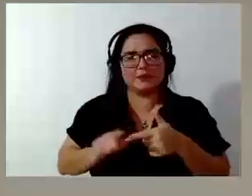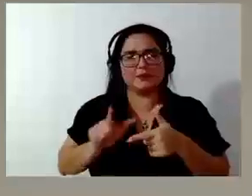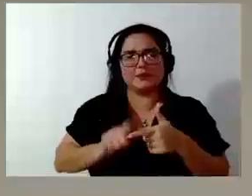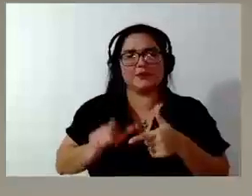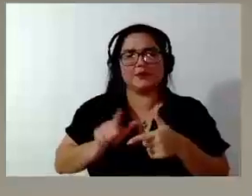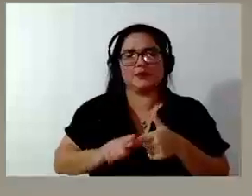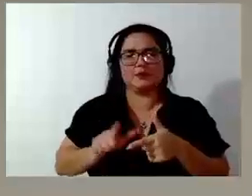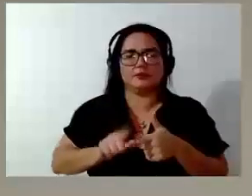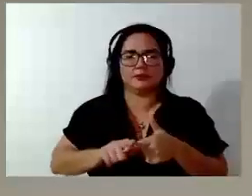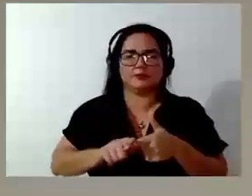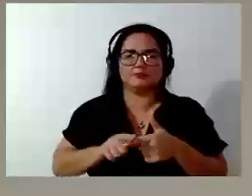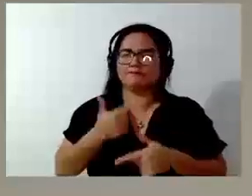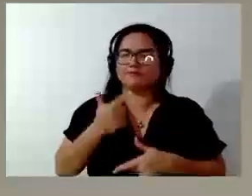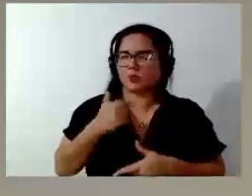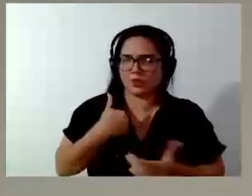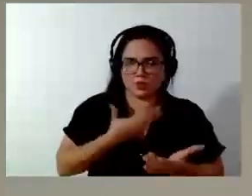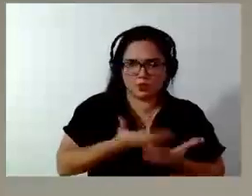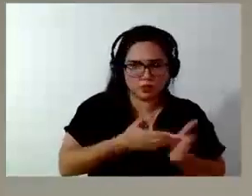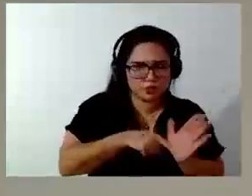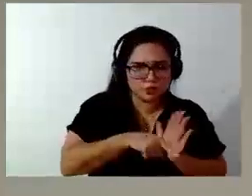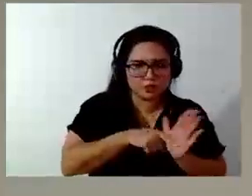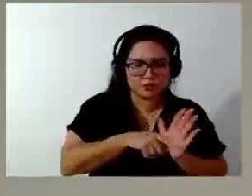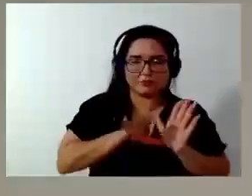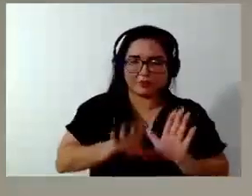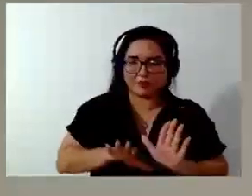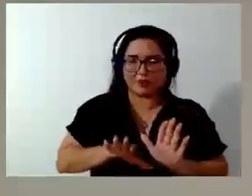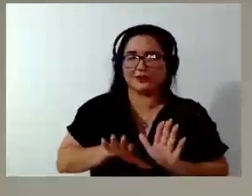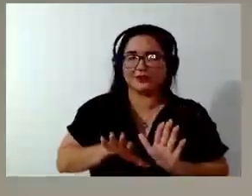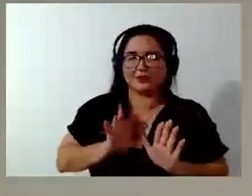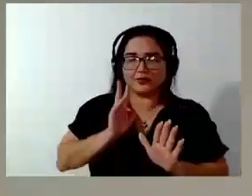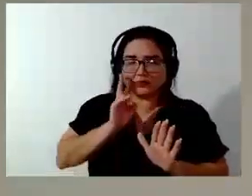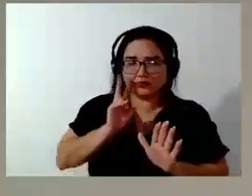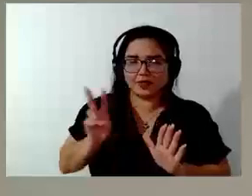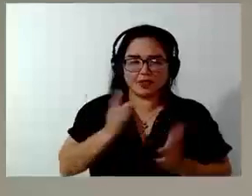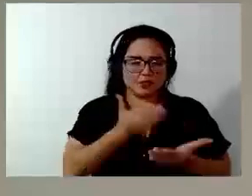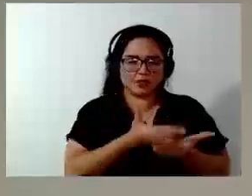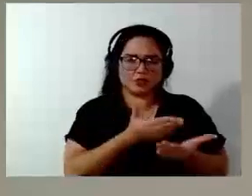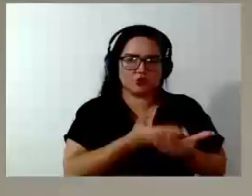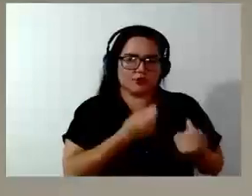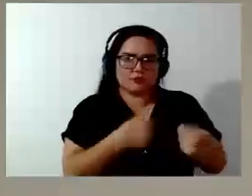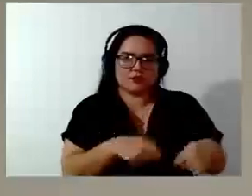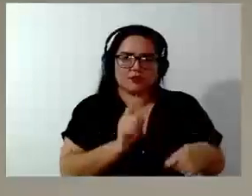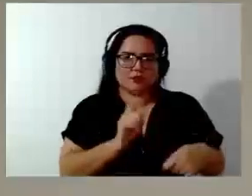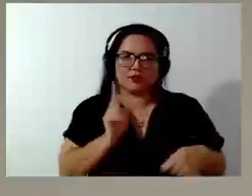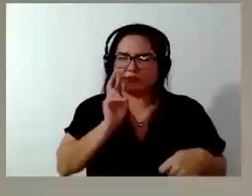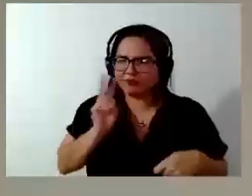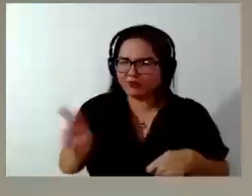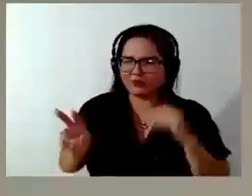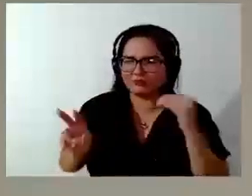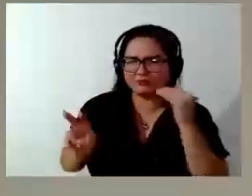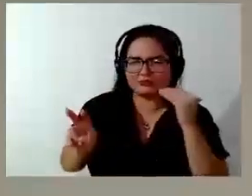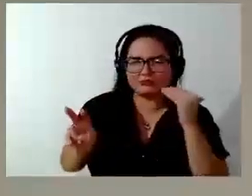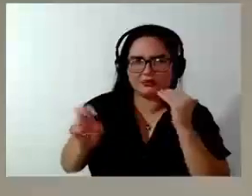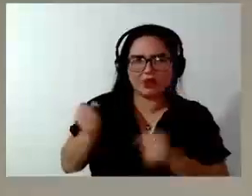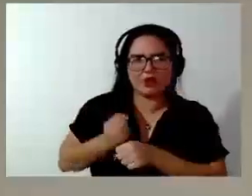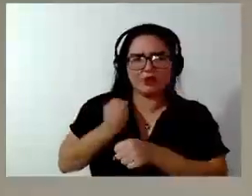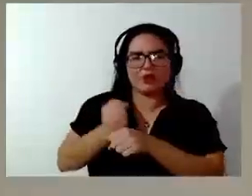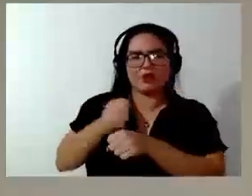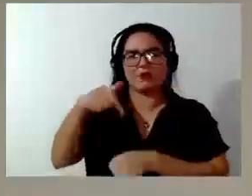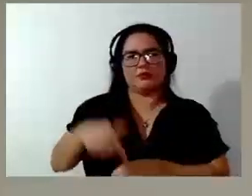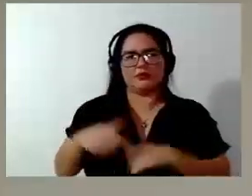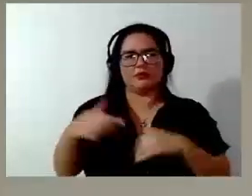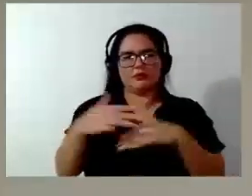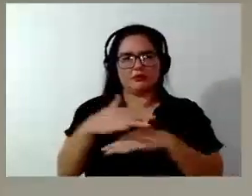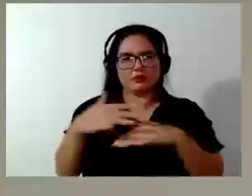Não tenho estudo, mas não precisa ninguém ter estudo para saber as obras mal feitas que a Cartel faz em nosso município. Obrigado,